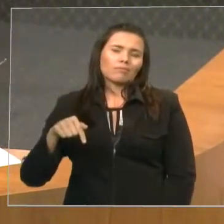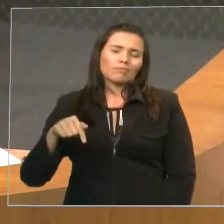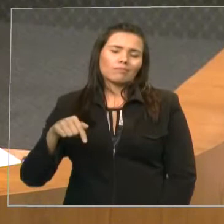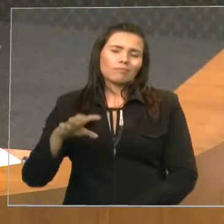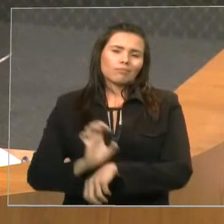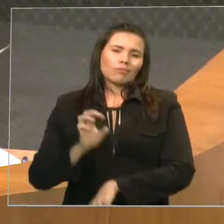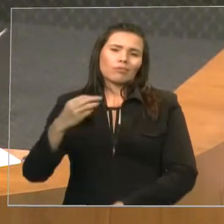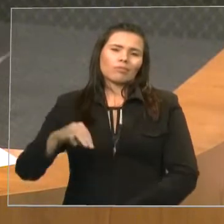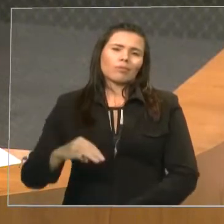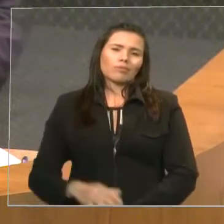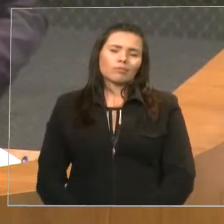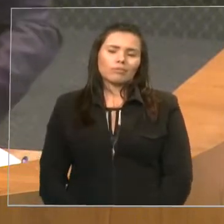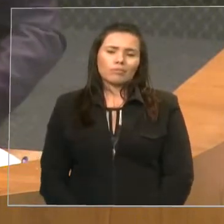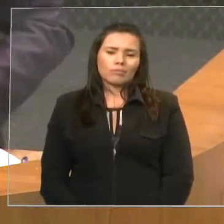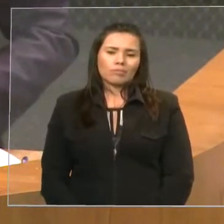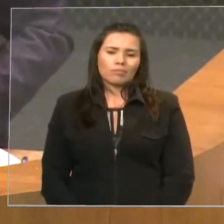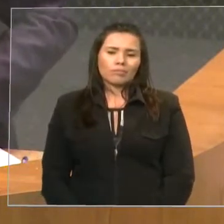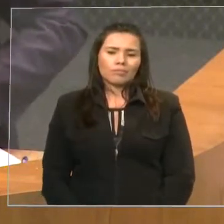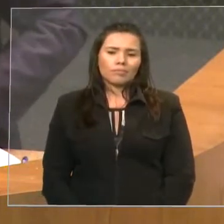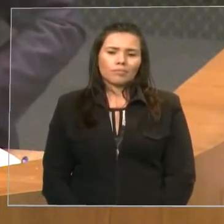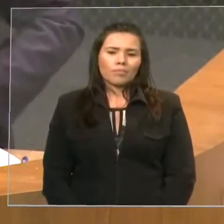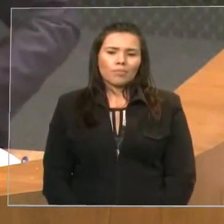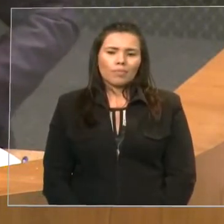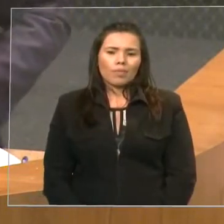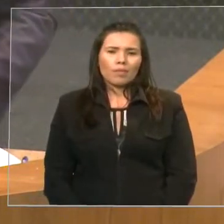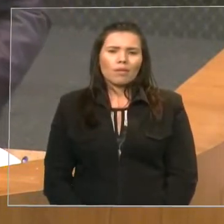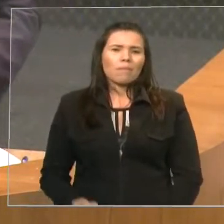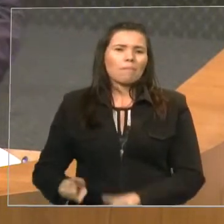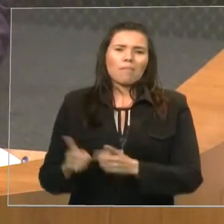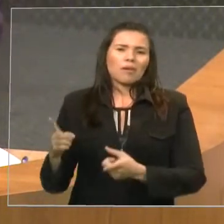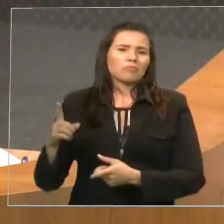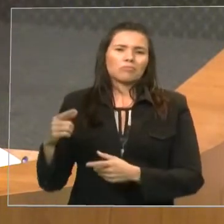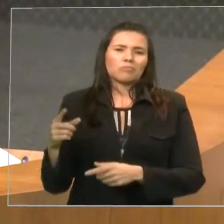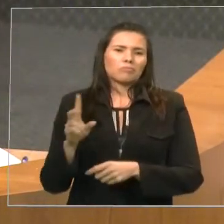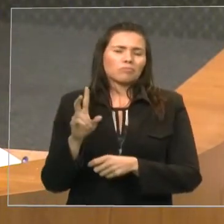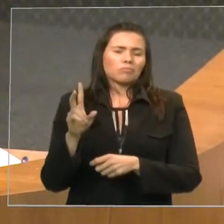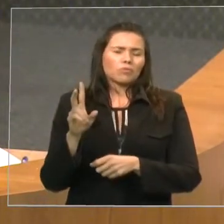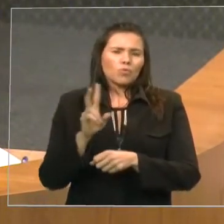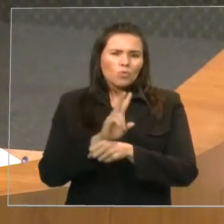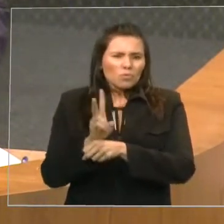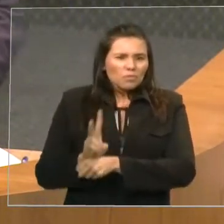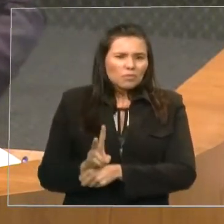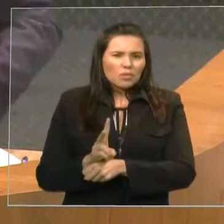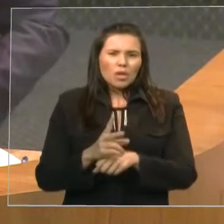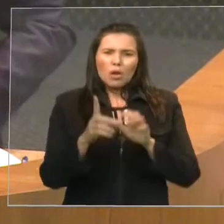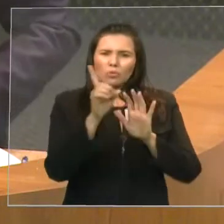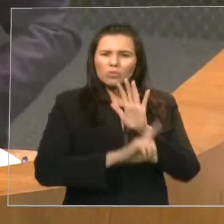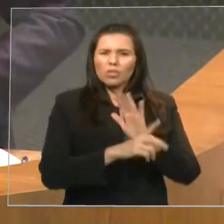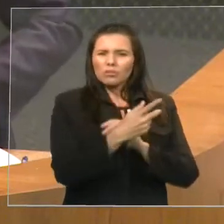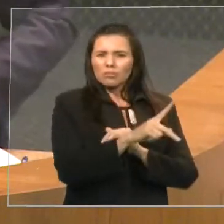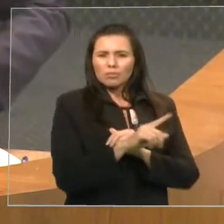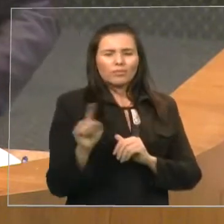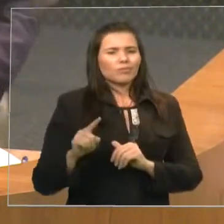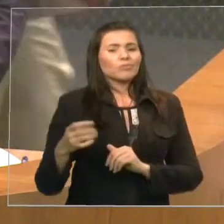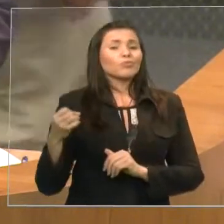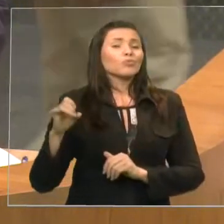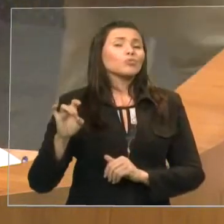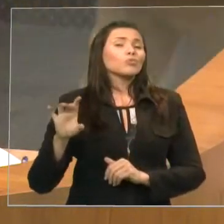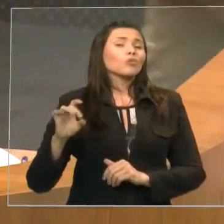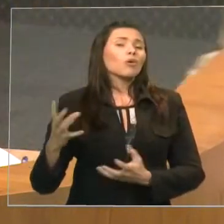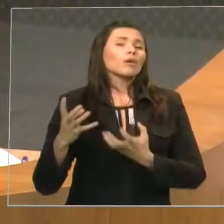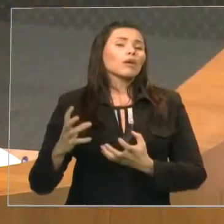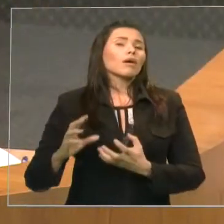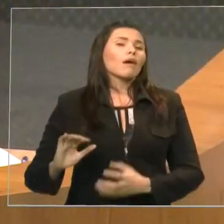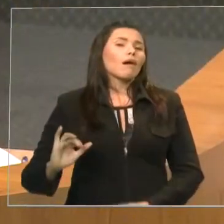usar o sindicato, não se deve usar a classe para um benefício pessoal, para um benefício próprio, para um benefício político.